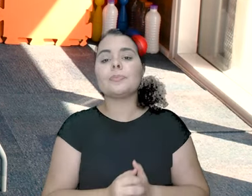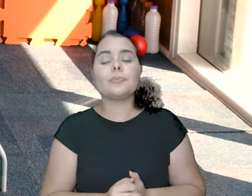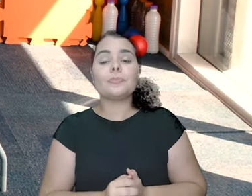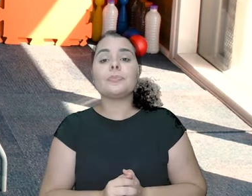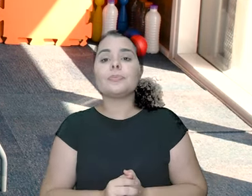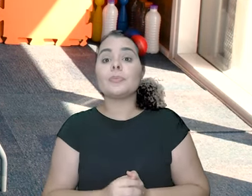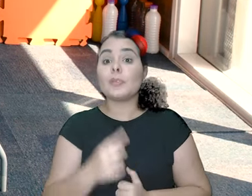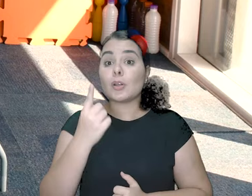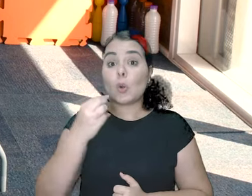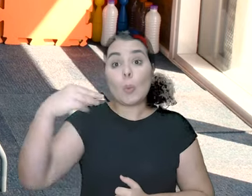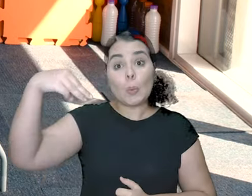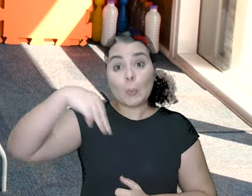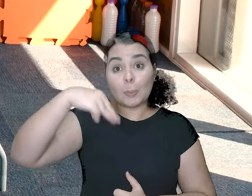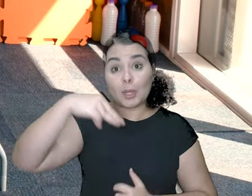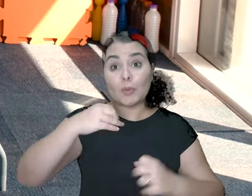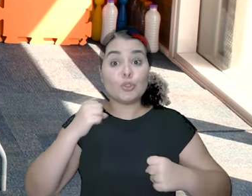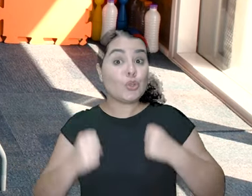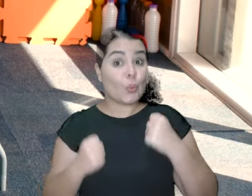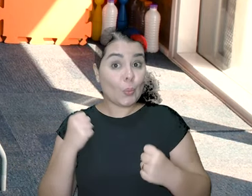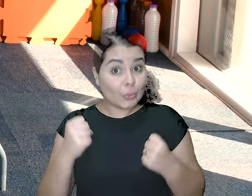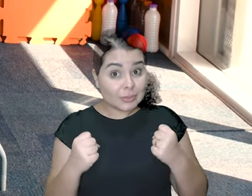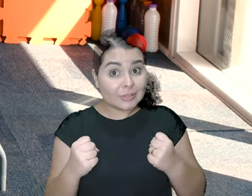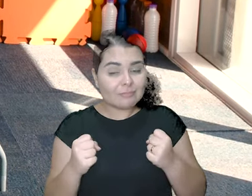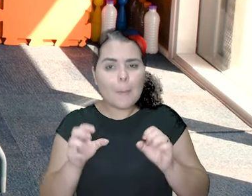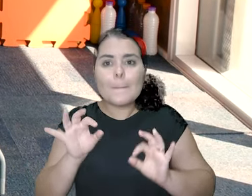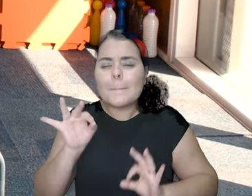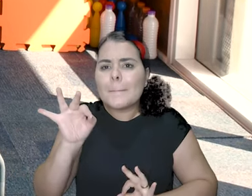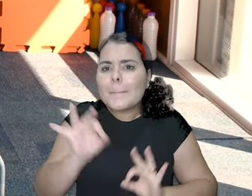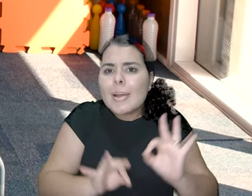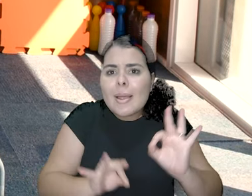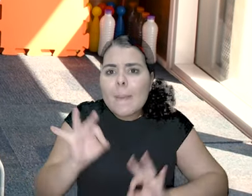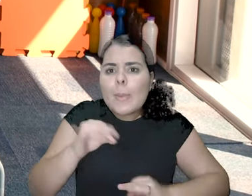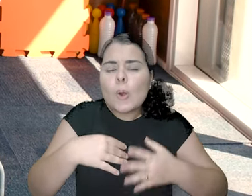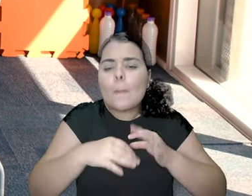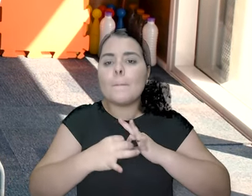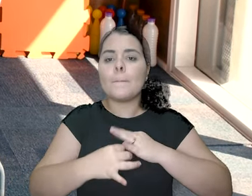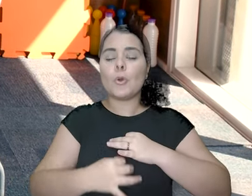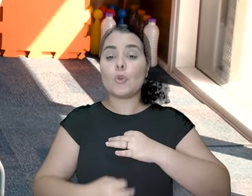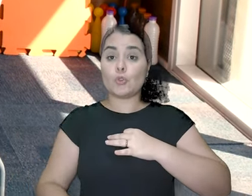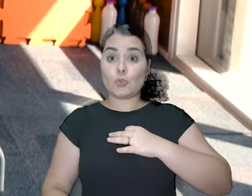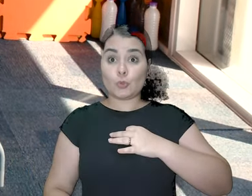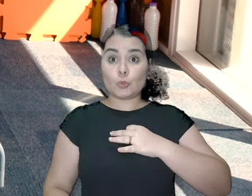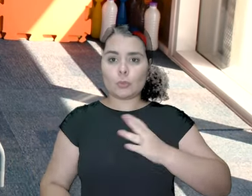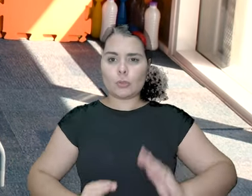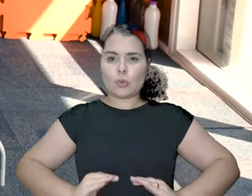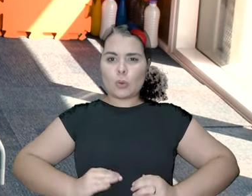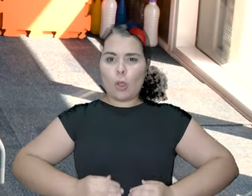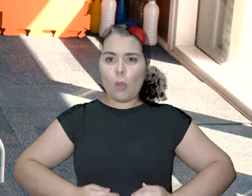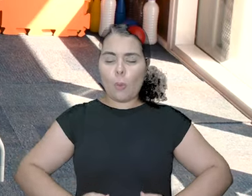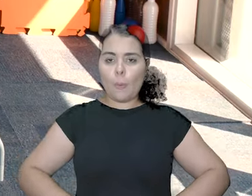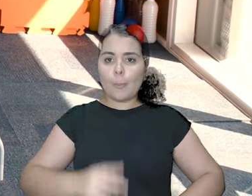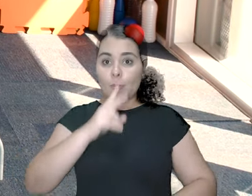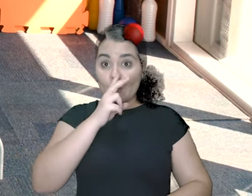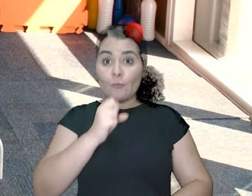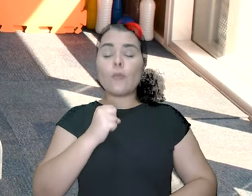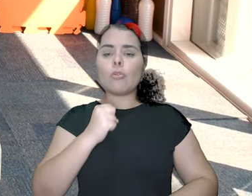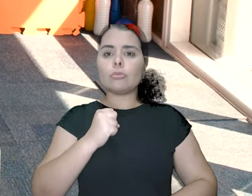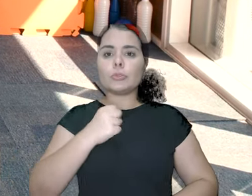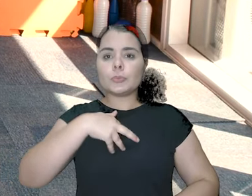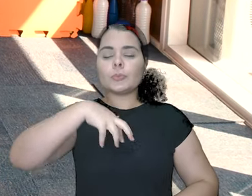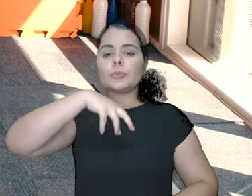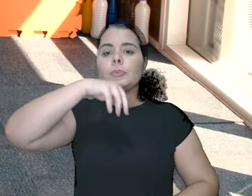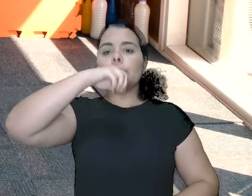aqui. Um minuto de corrida estacionária. Preparou? Uma postura ótima. Guarda o